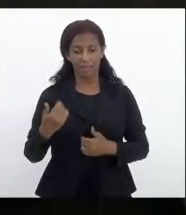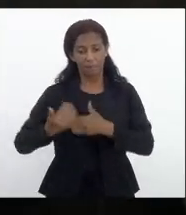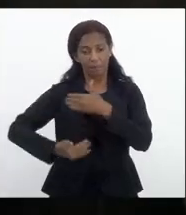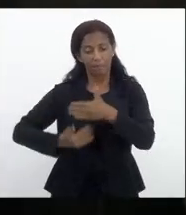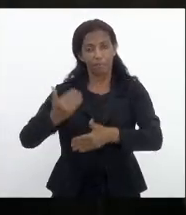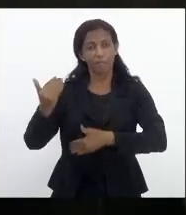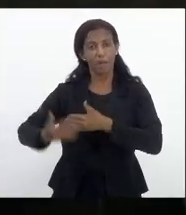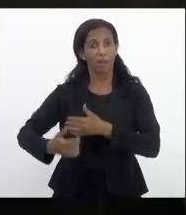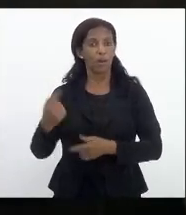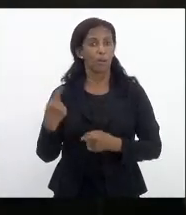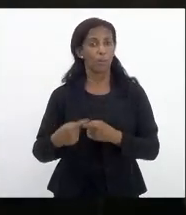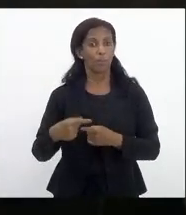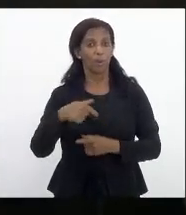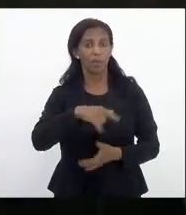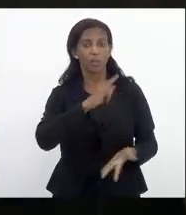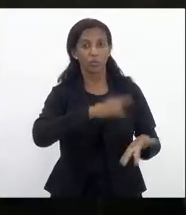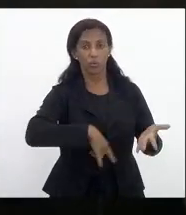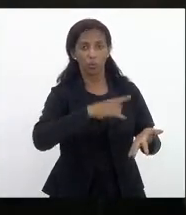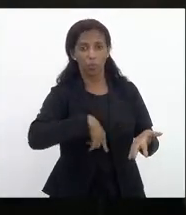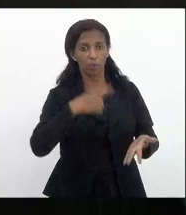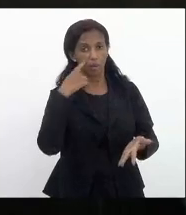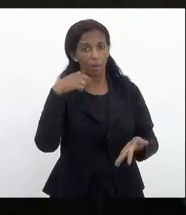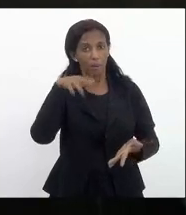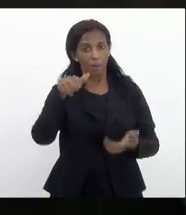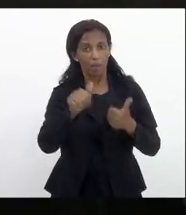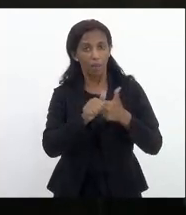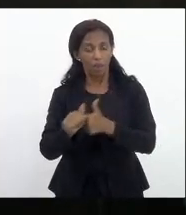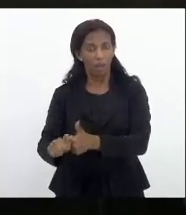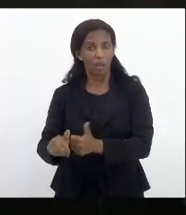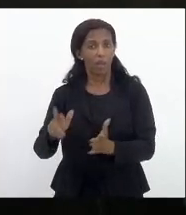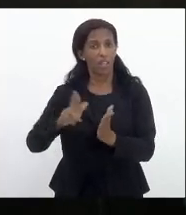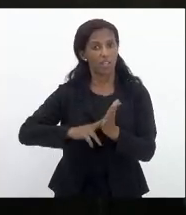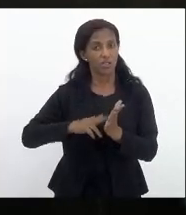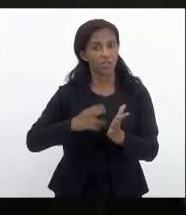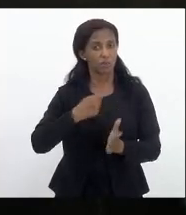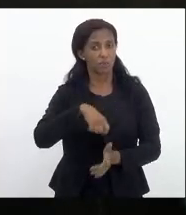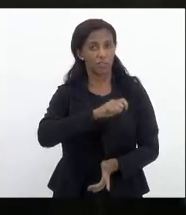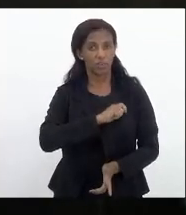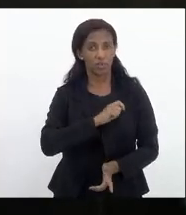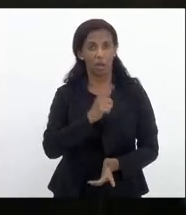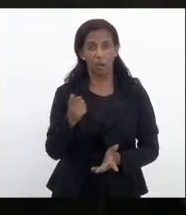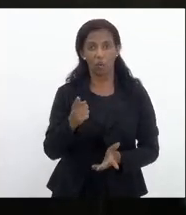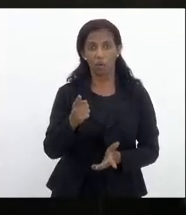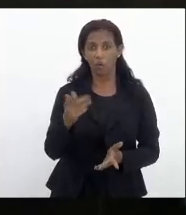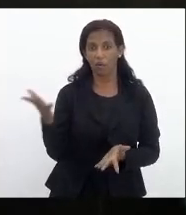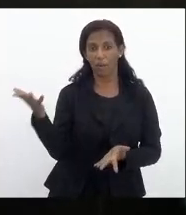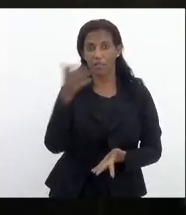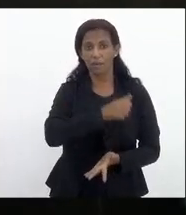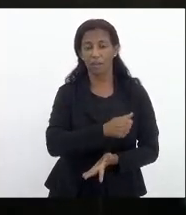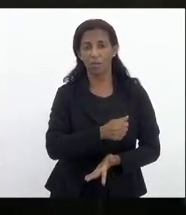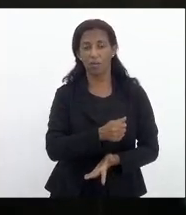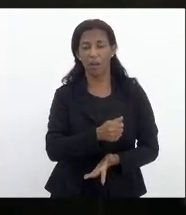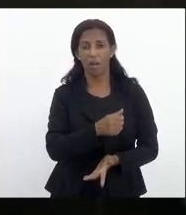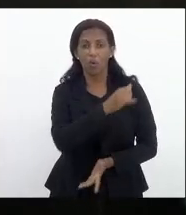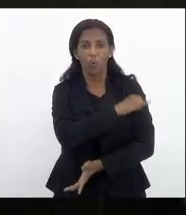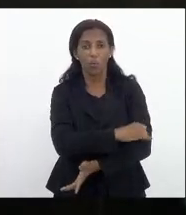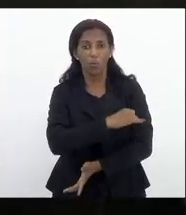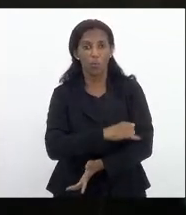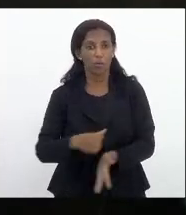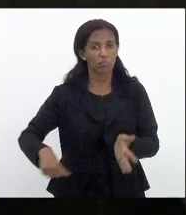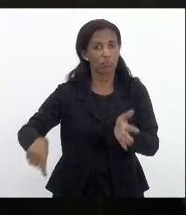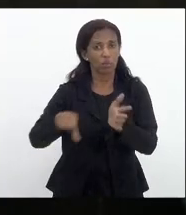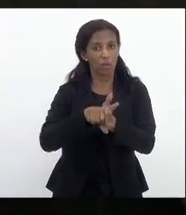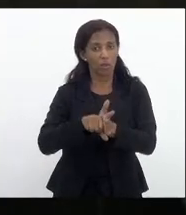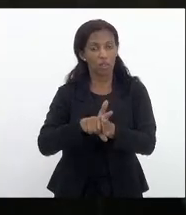que isto aqui quem nos acompanha aqui regime de recuperação fiscal não vai tirar o Rio de Janeiro da crise vai